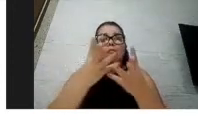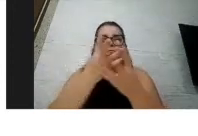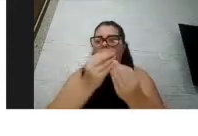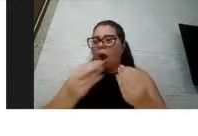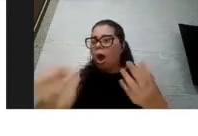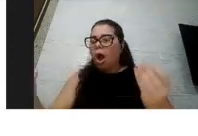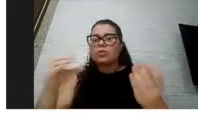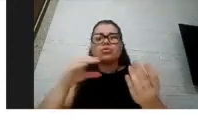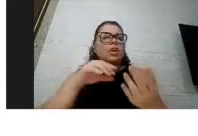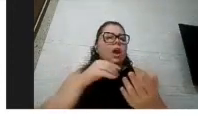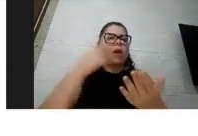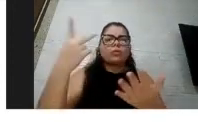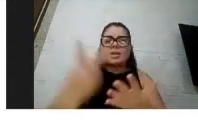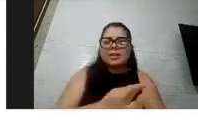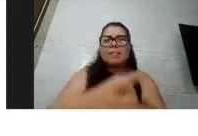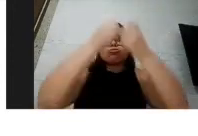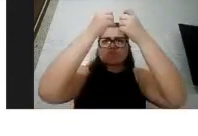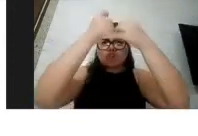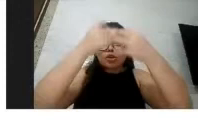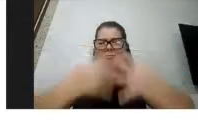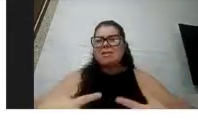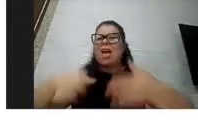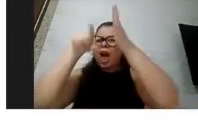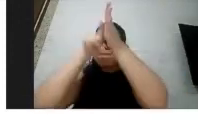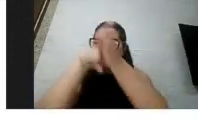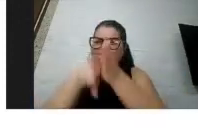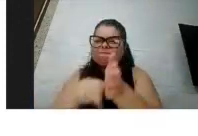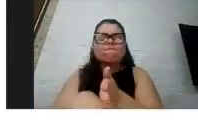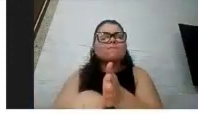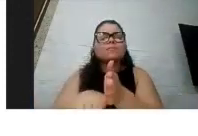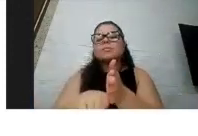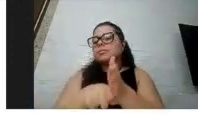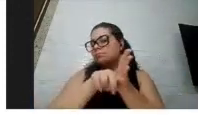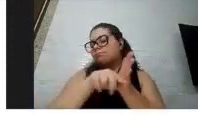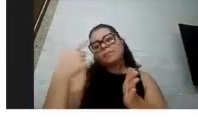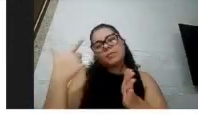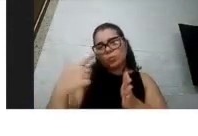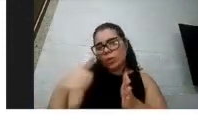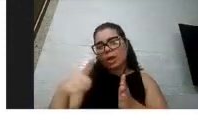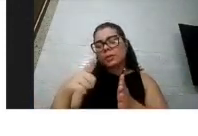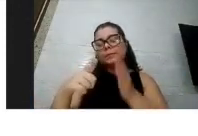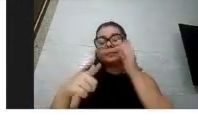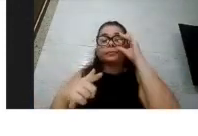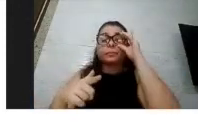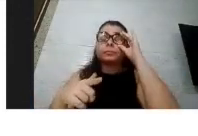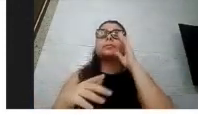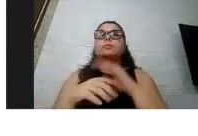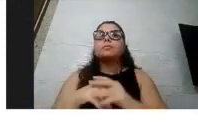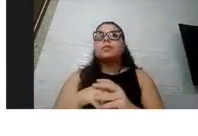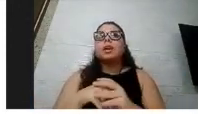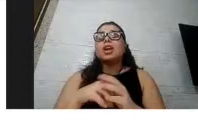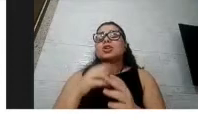uma série de casos específicos na população com síndrome de Down, a gente ainda tem só